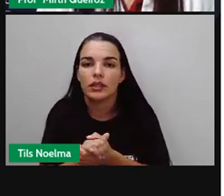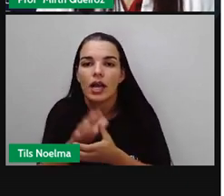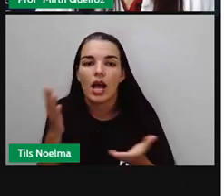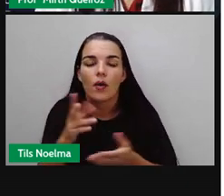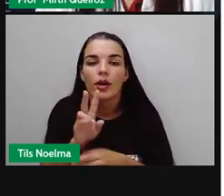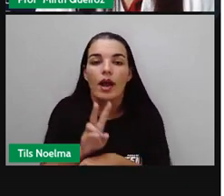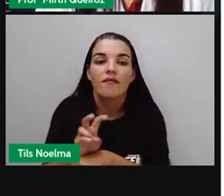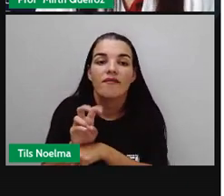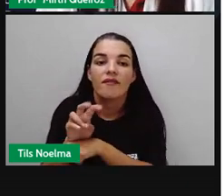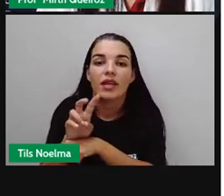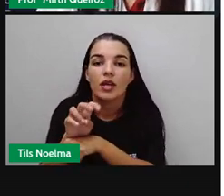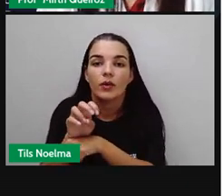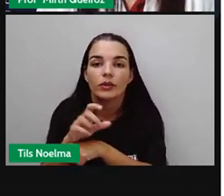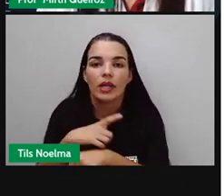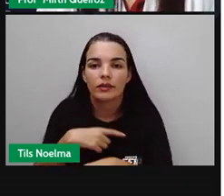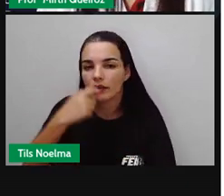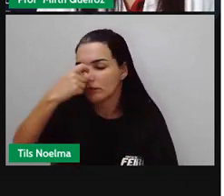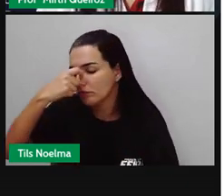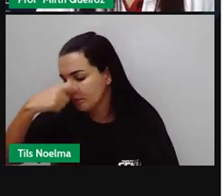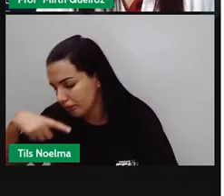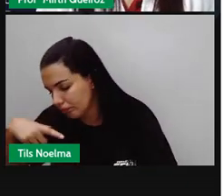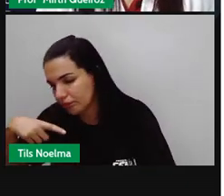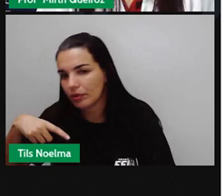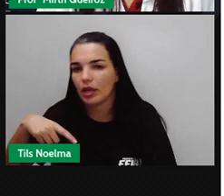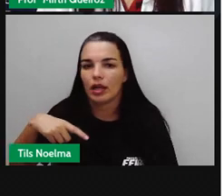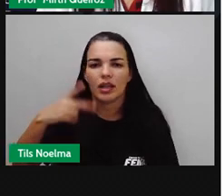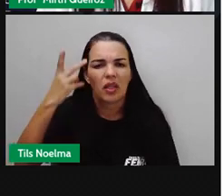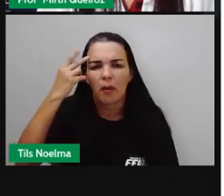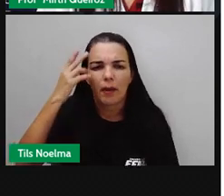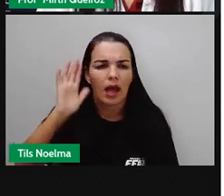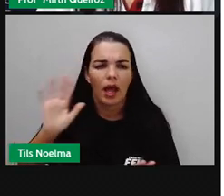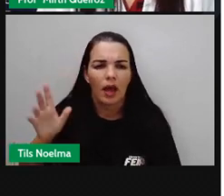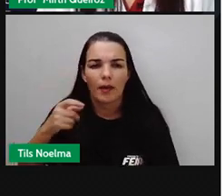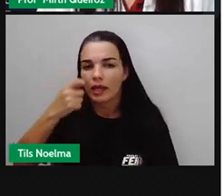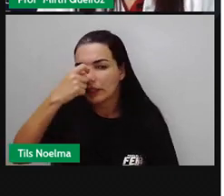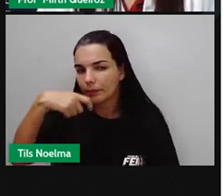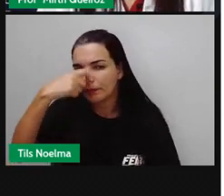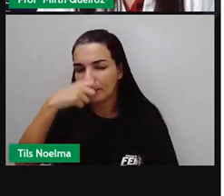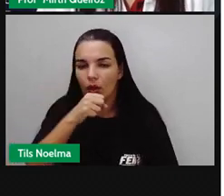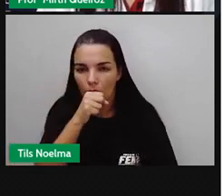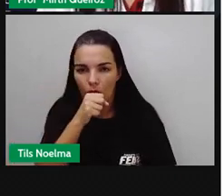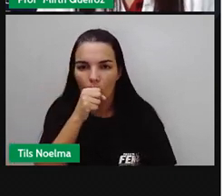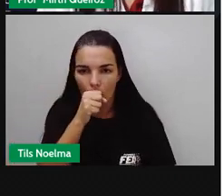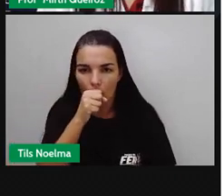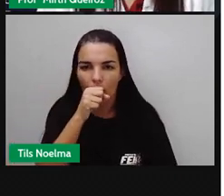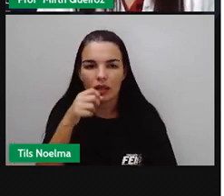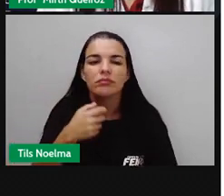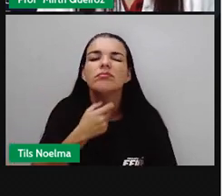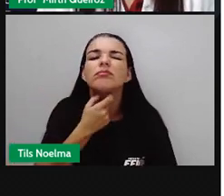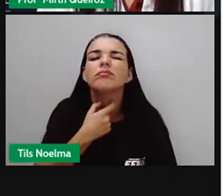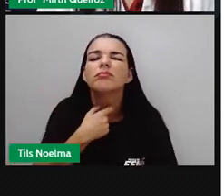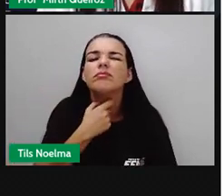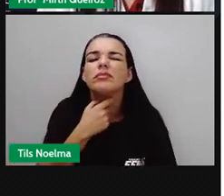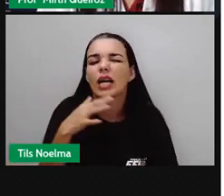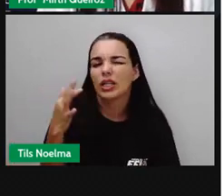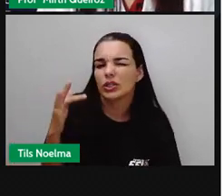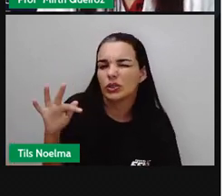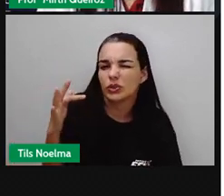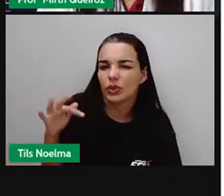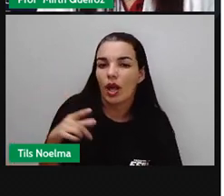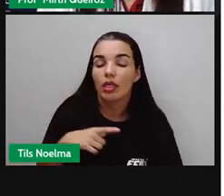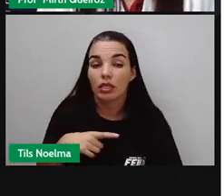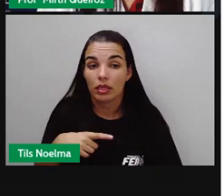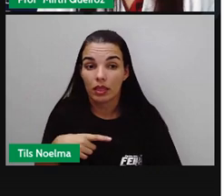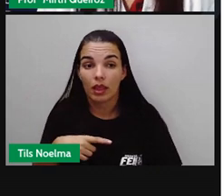Vírus. O resfriado, o resfriado comum, né? A gripe, a dor de garganta, são causados